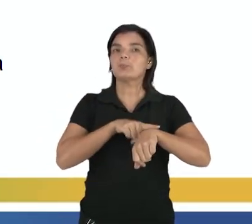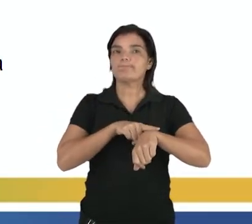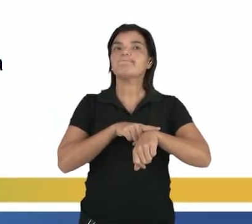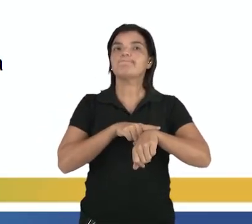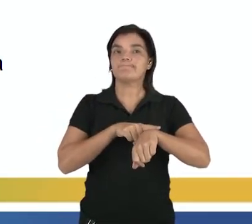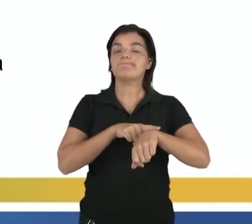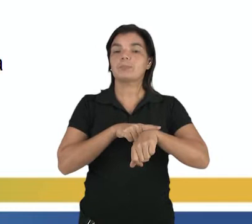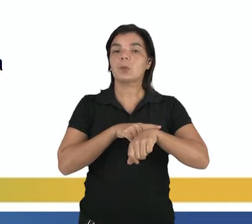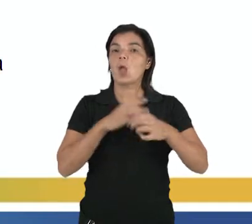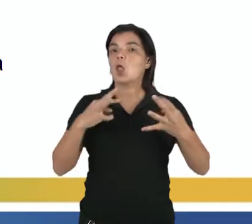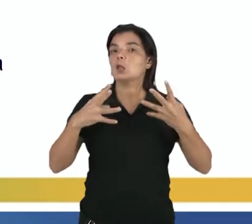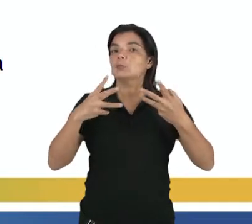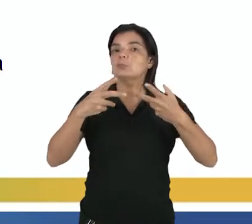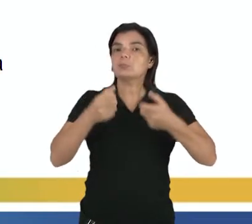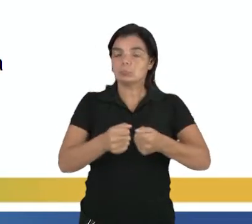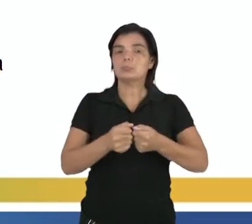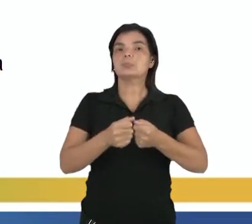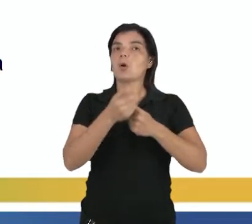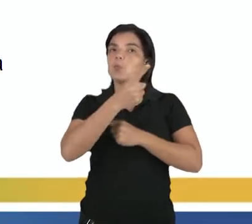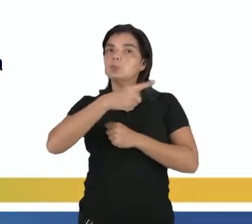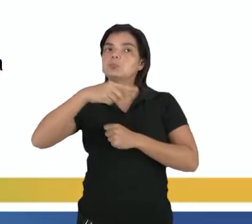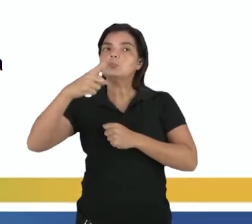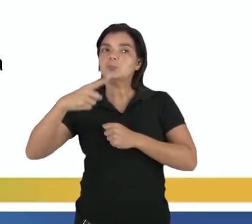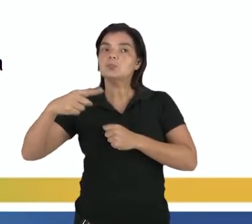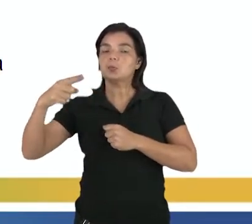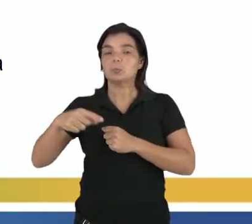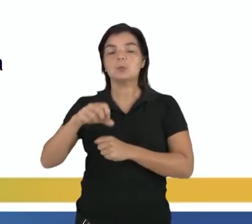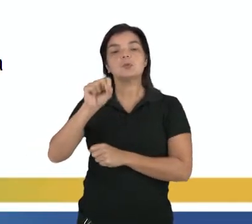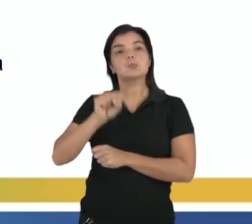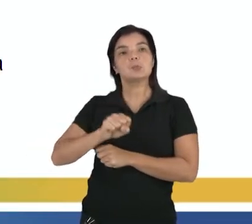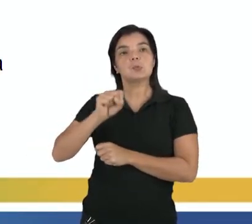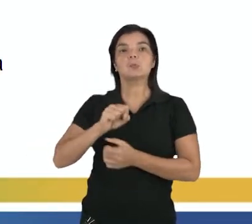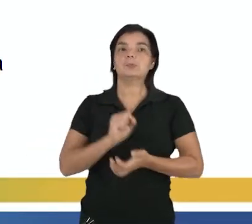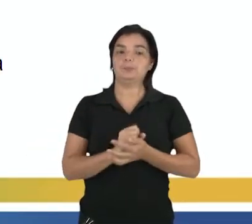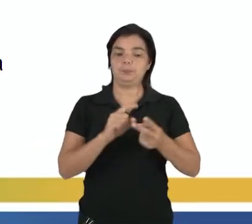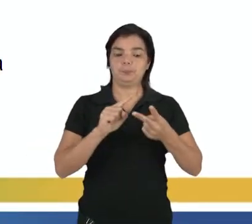É o tempo gasto pra formar, né, uma onda completa, medida em segundos.